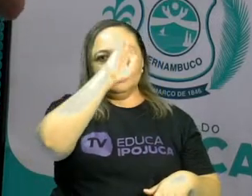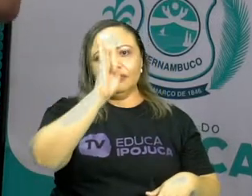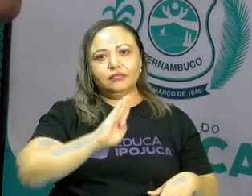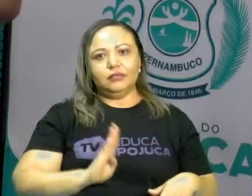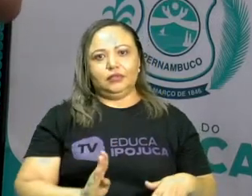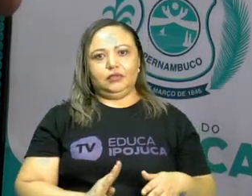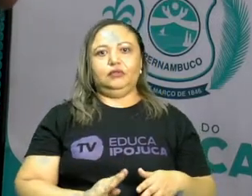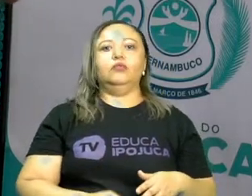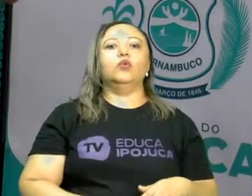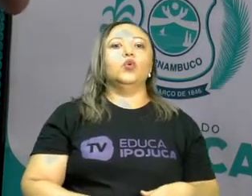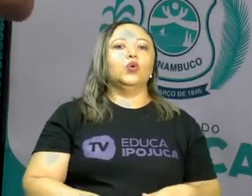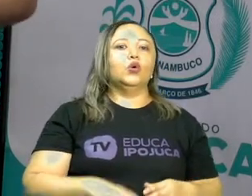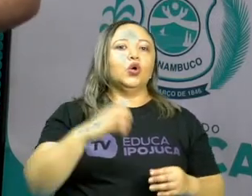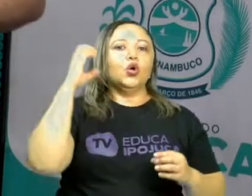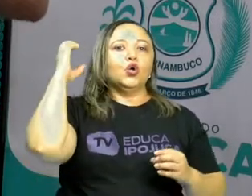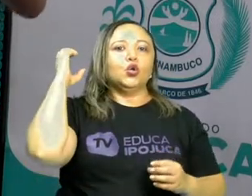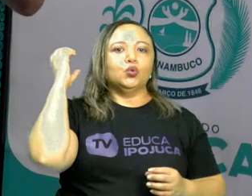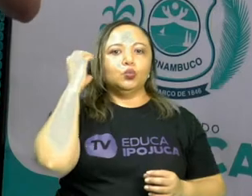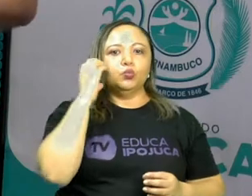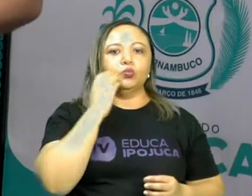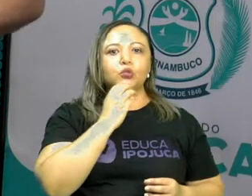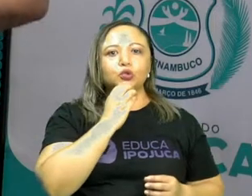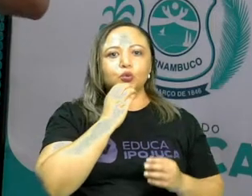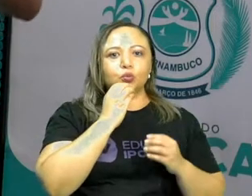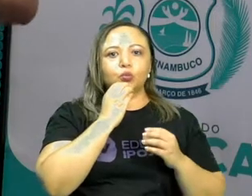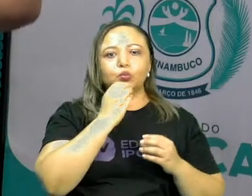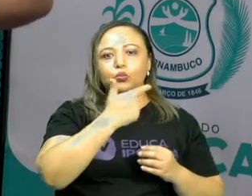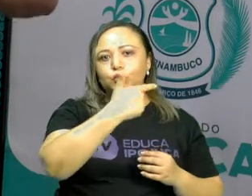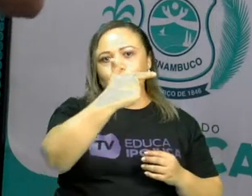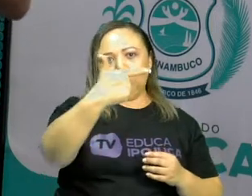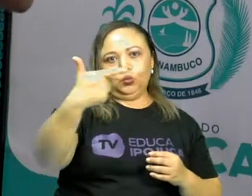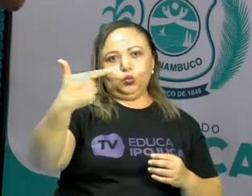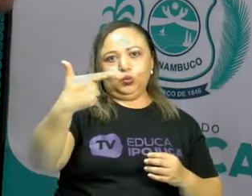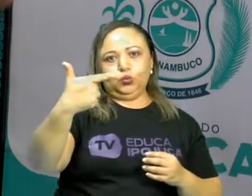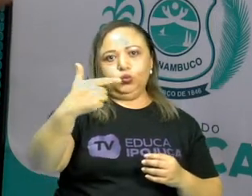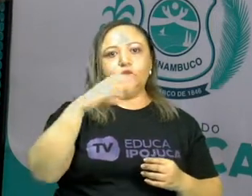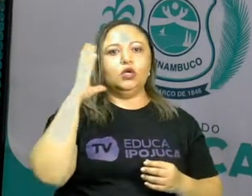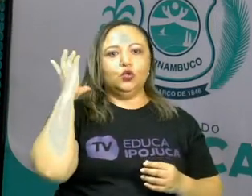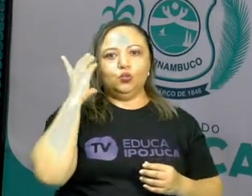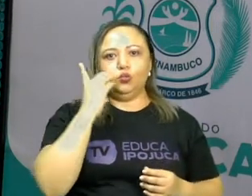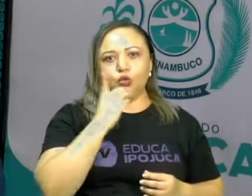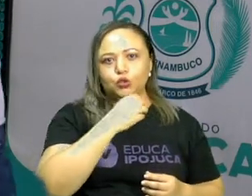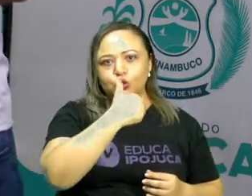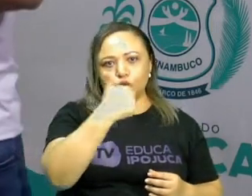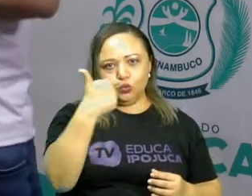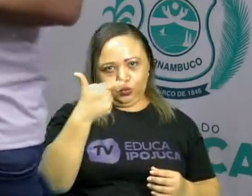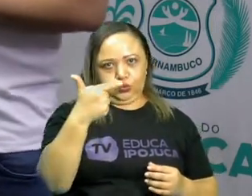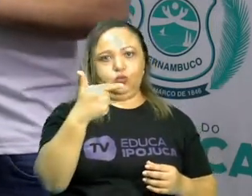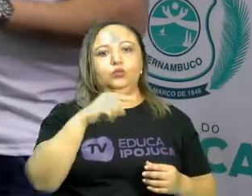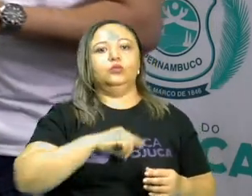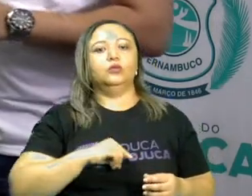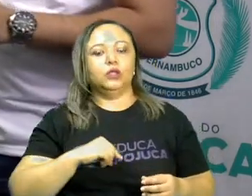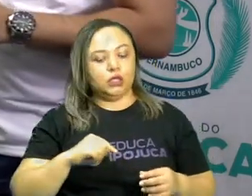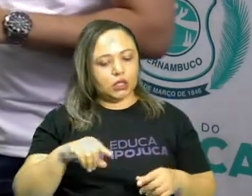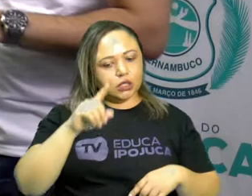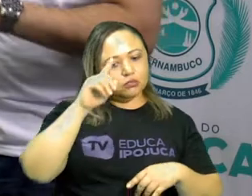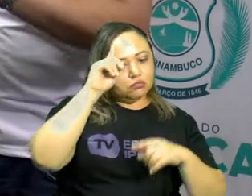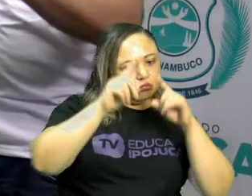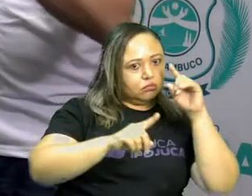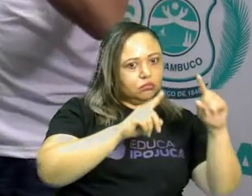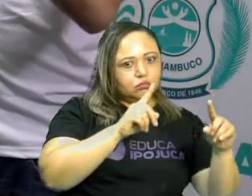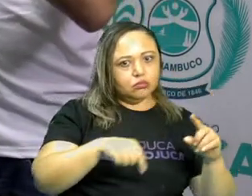em crise. E essa crise é que vai levar à proclamação da república. Ok?